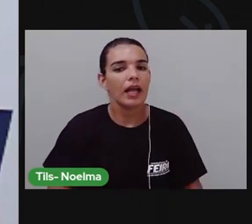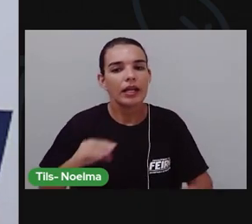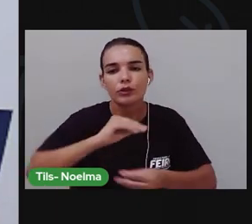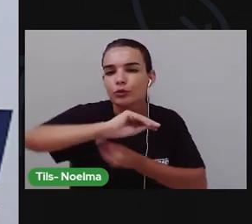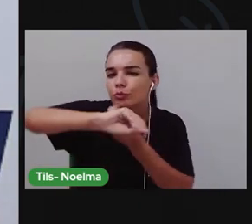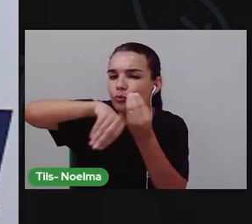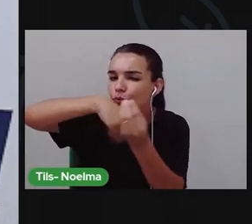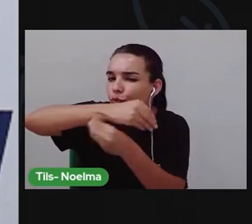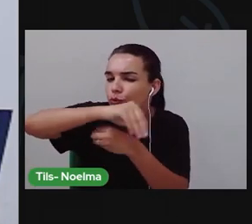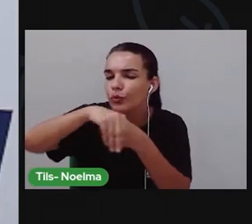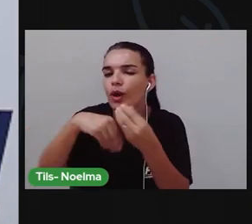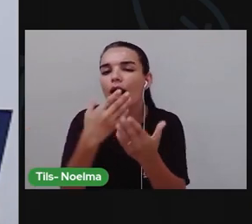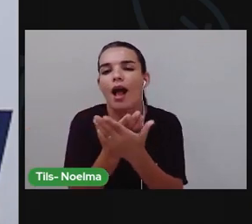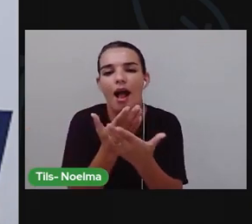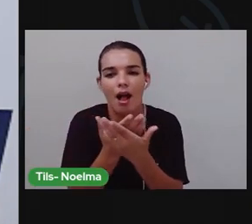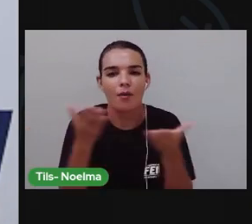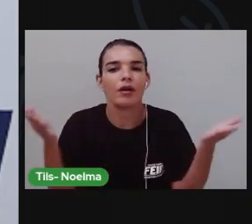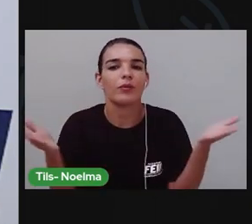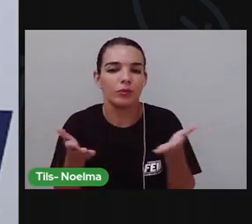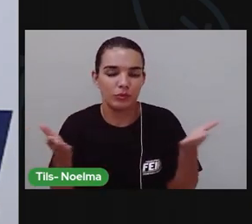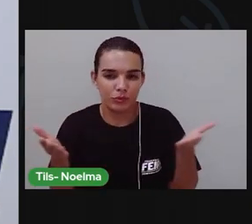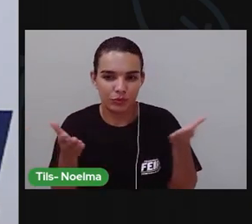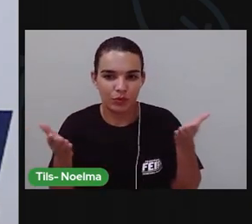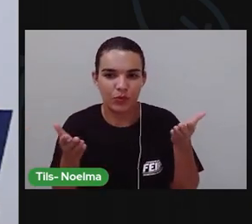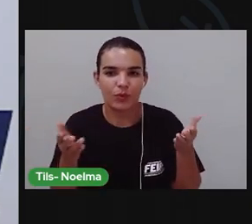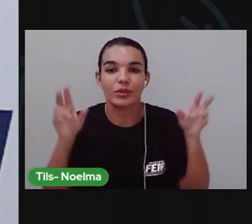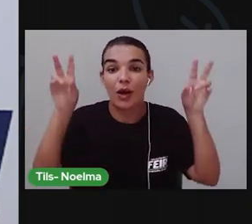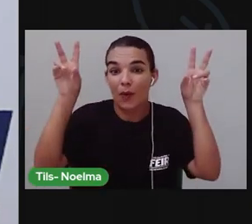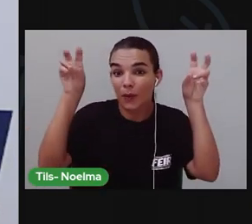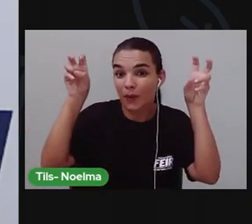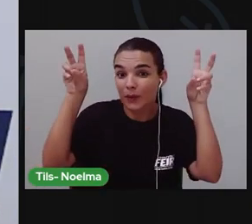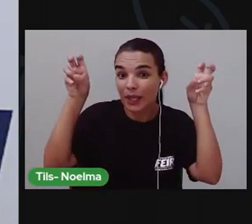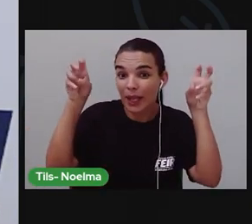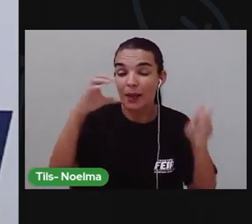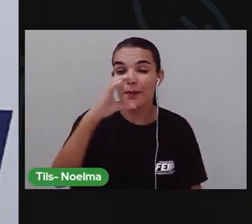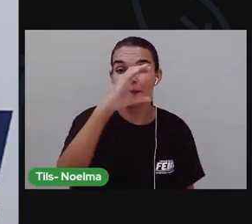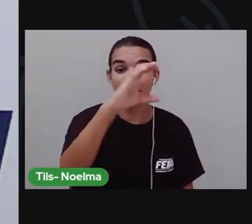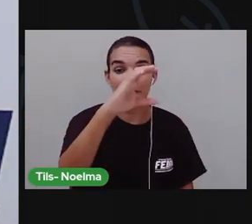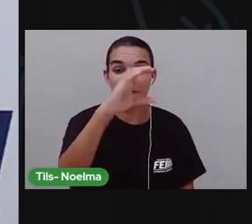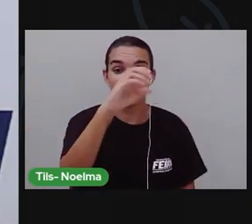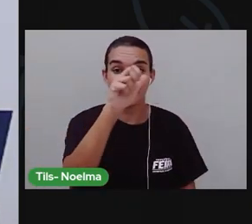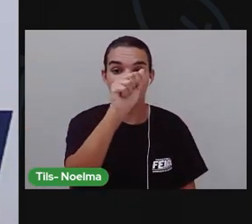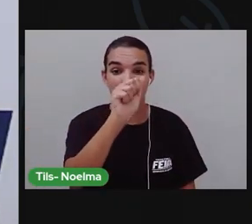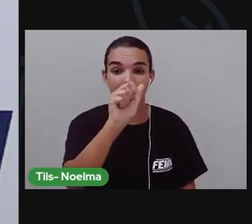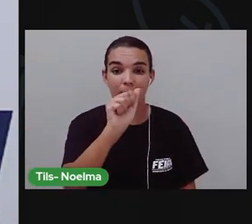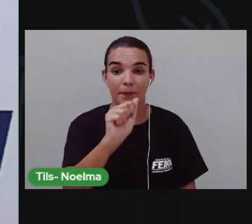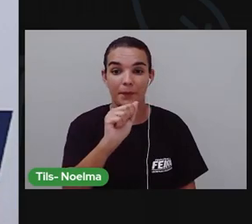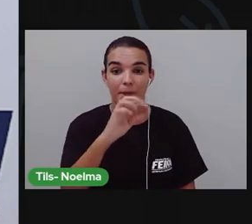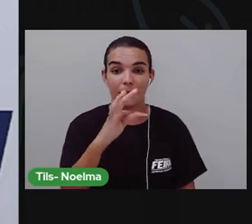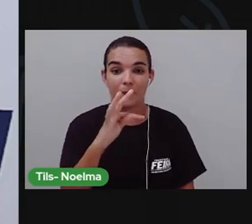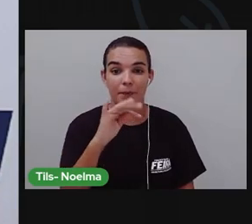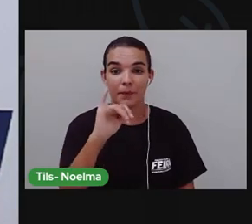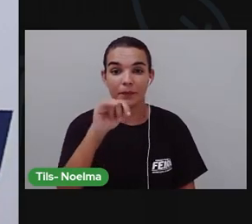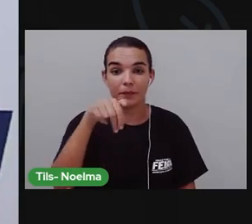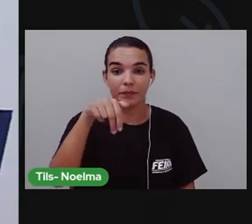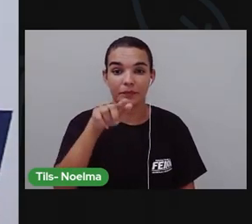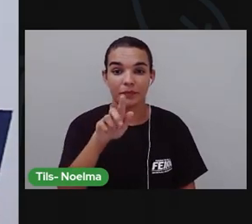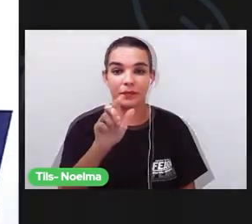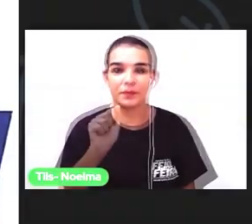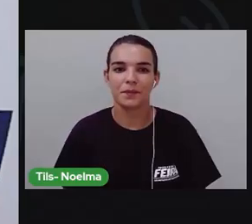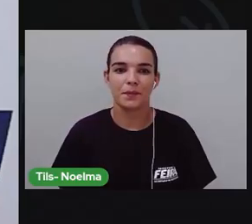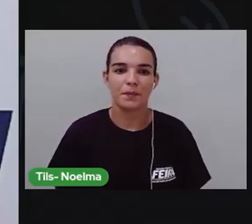Que será Sobre a Caatinga Vamos lá